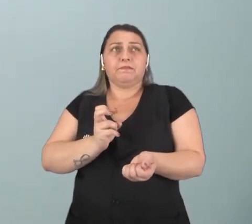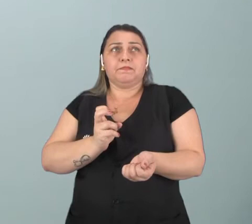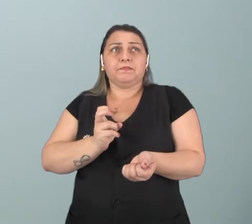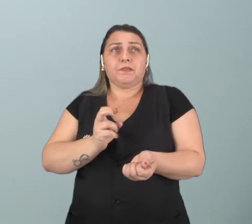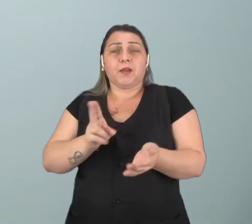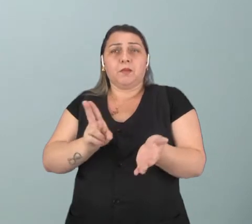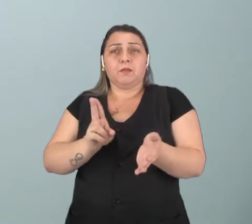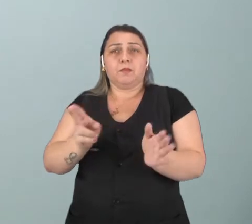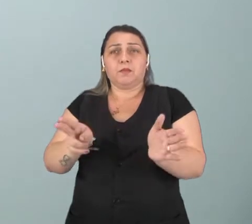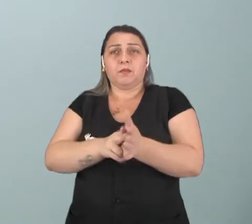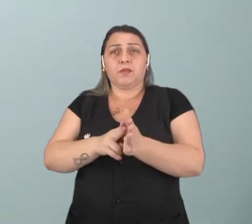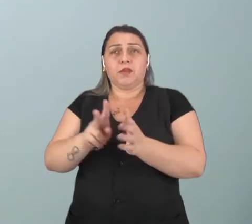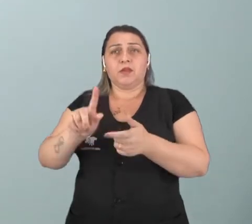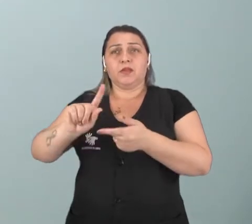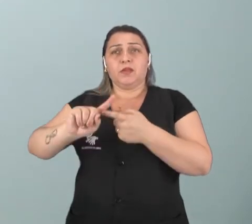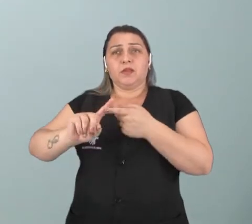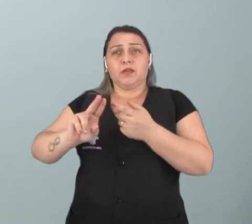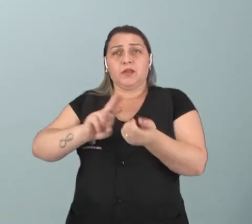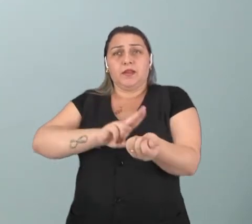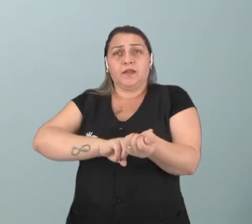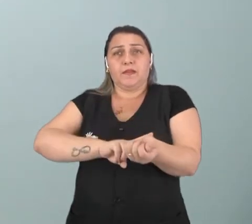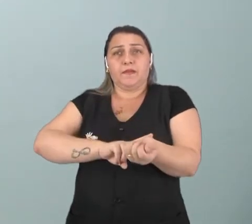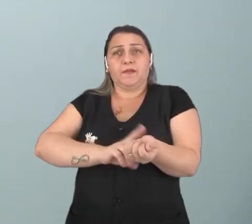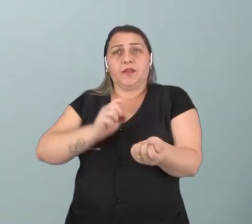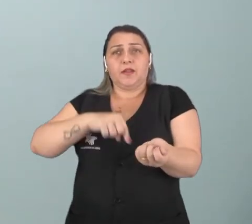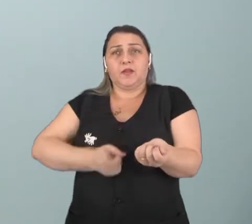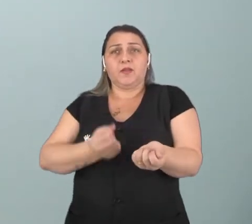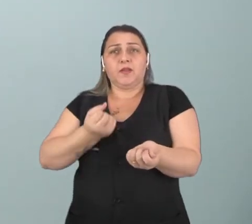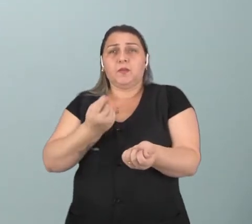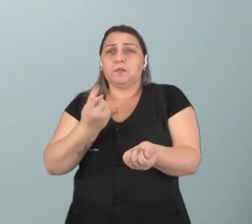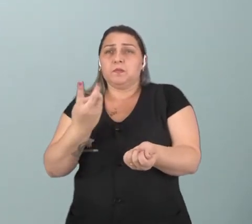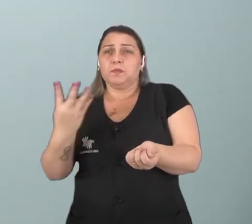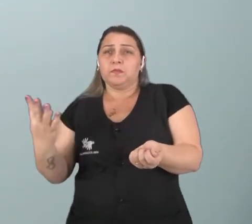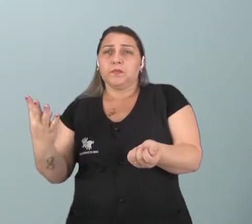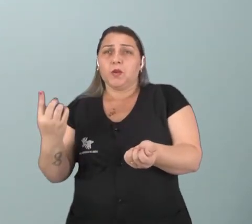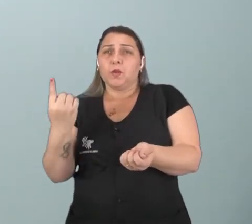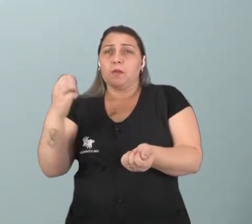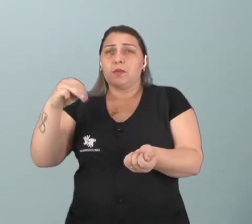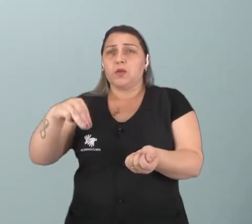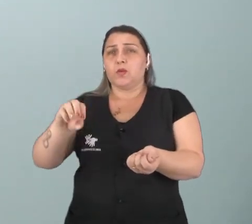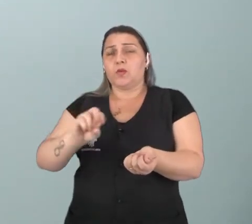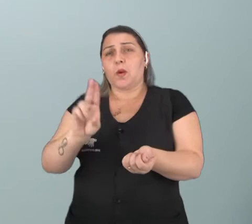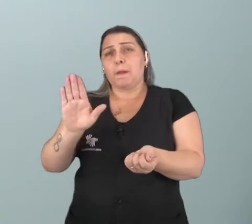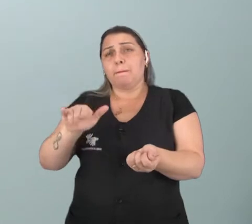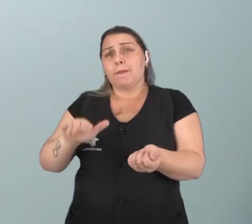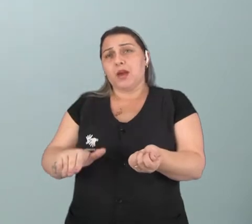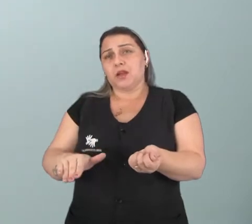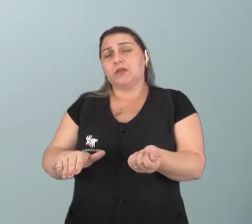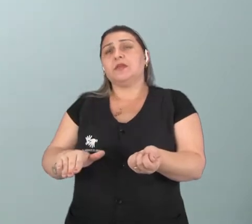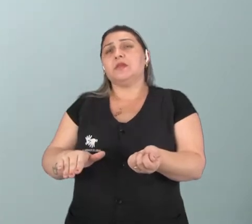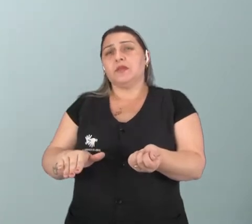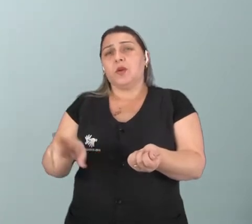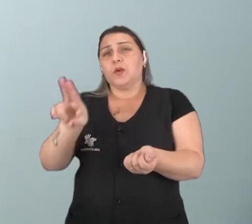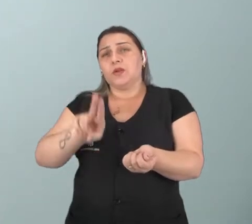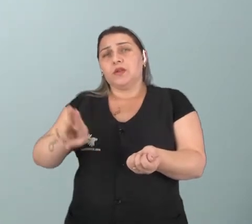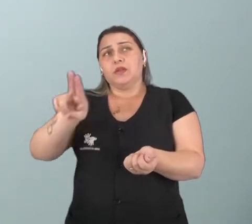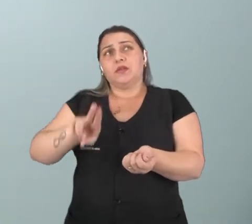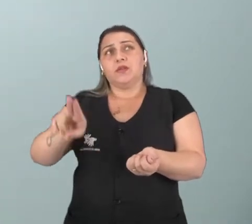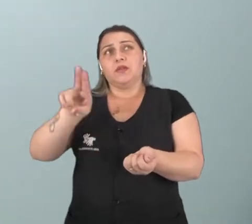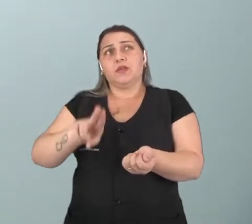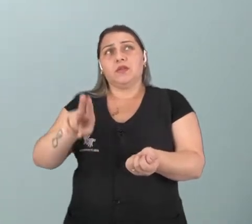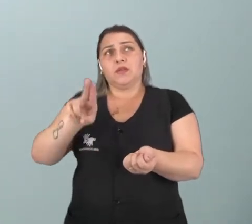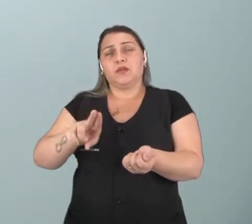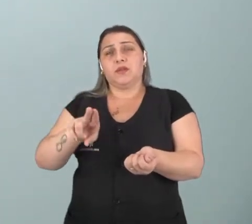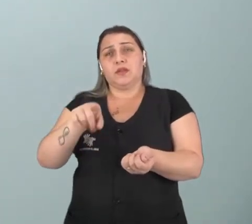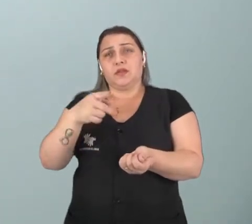tato mesmo, vai ver onde tem a veia e vai contar pelo período de um minuto, ao menos, e vai utilizando aquelas